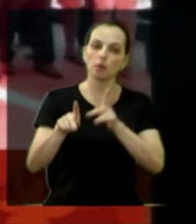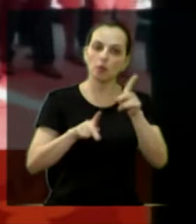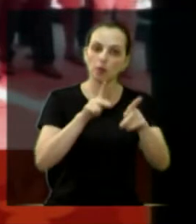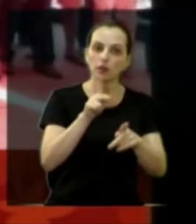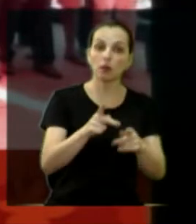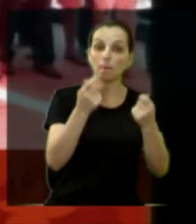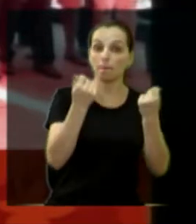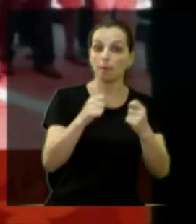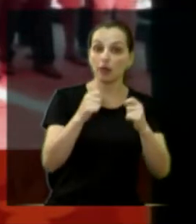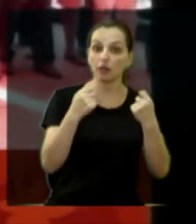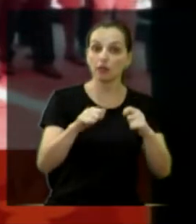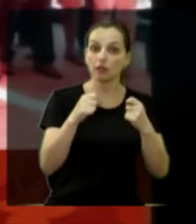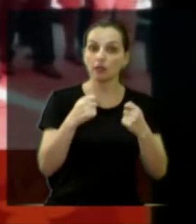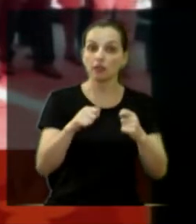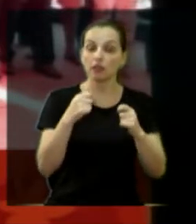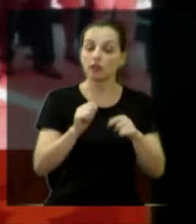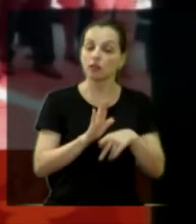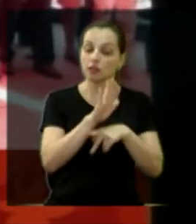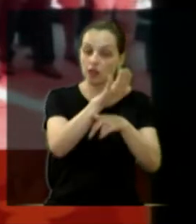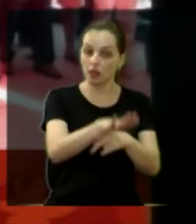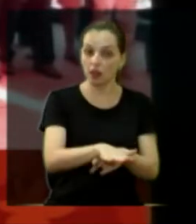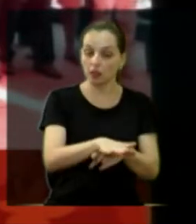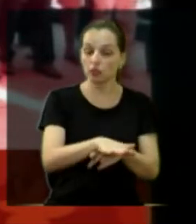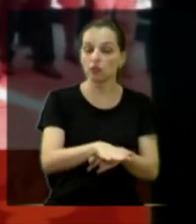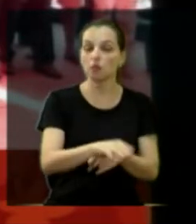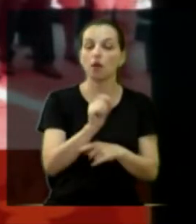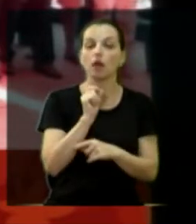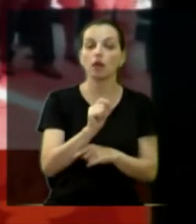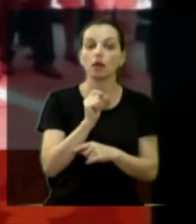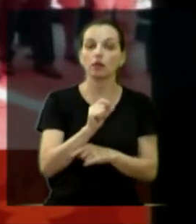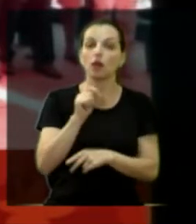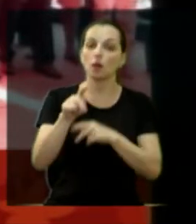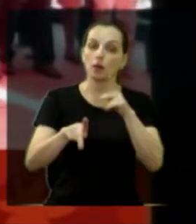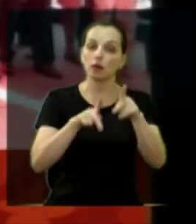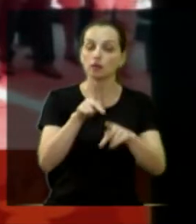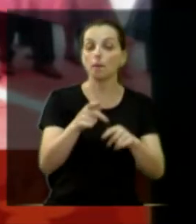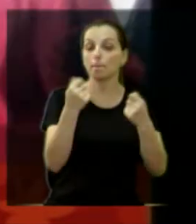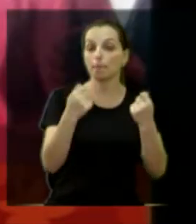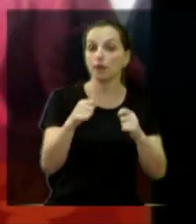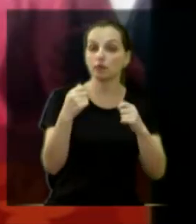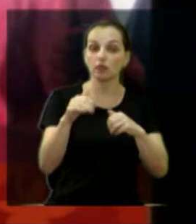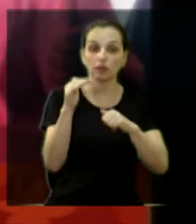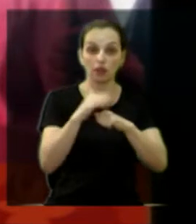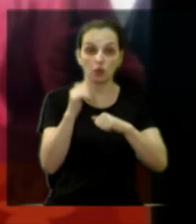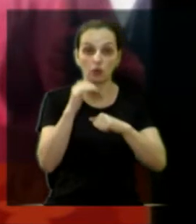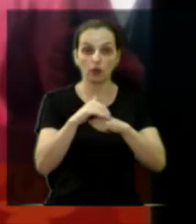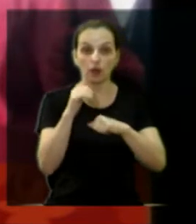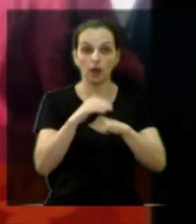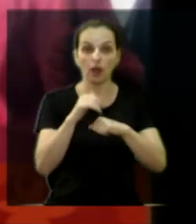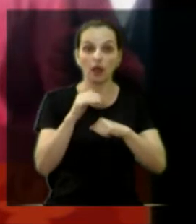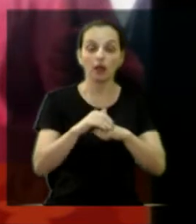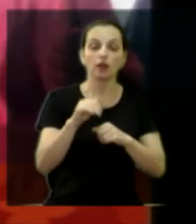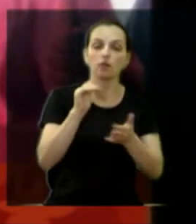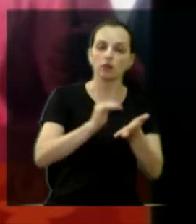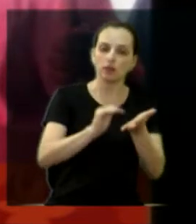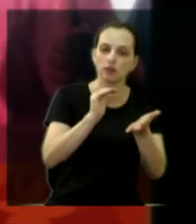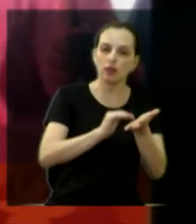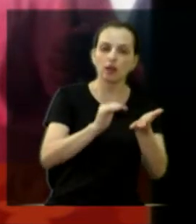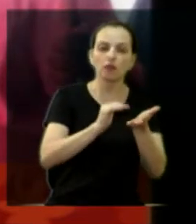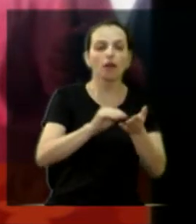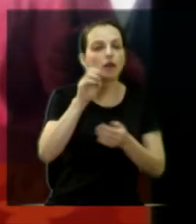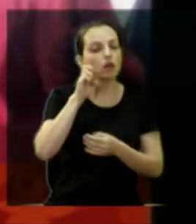reforço, viu, presidente? A população precisa desse carinho com o prefeito, com a secretária Naim,